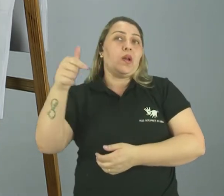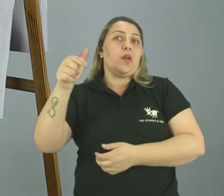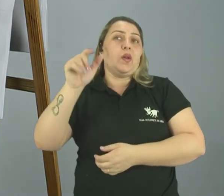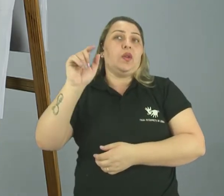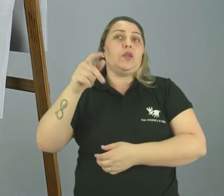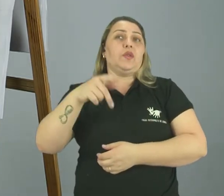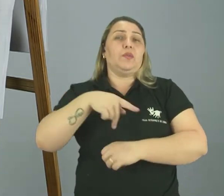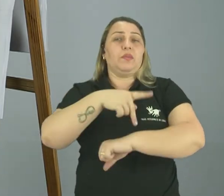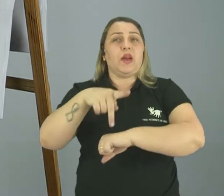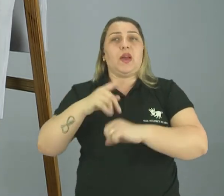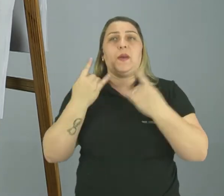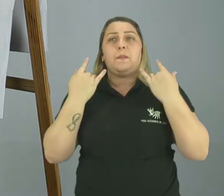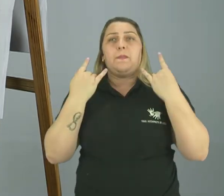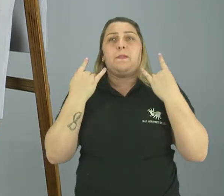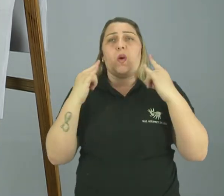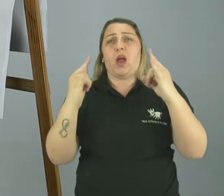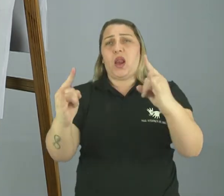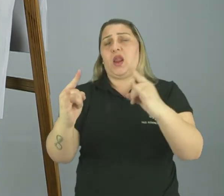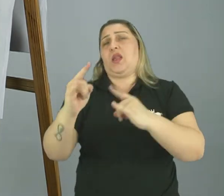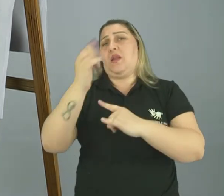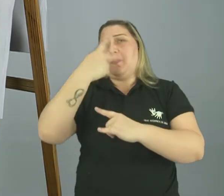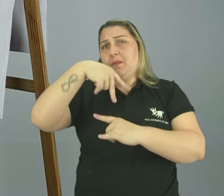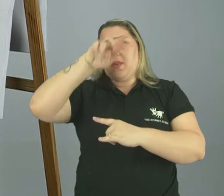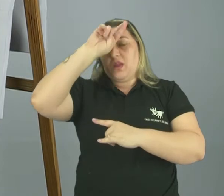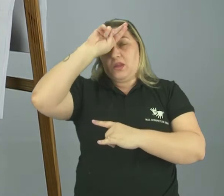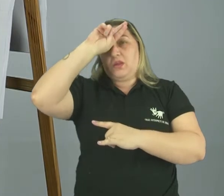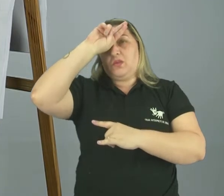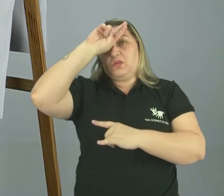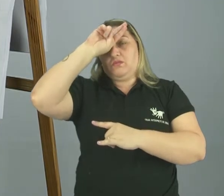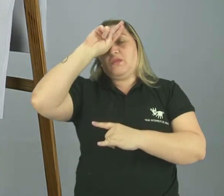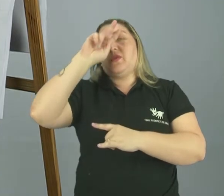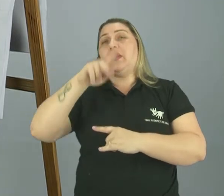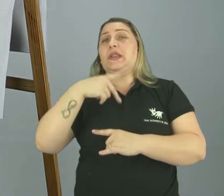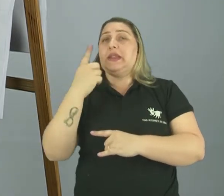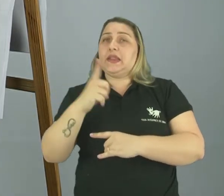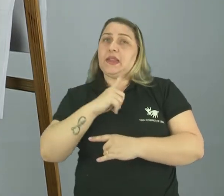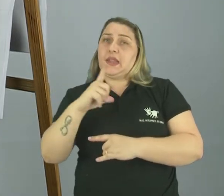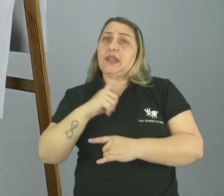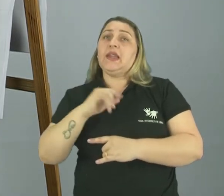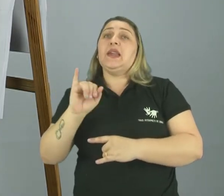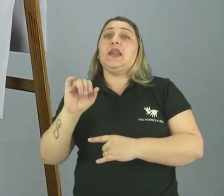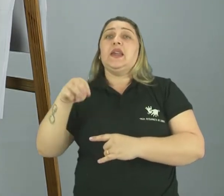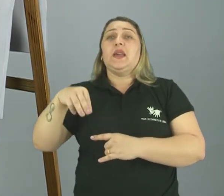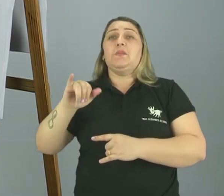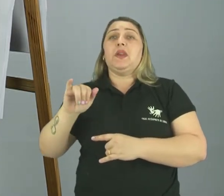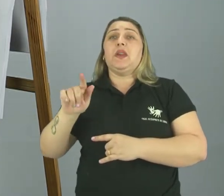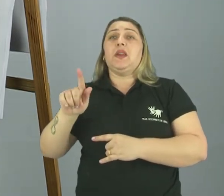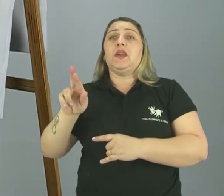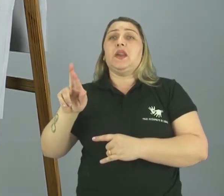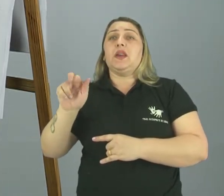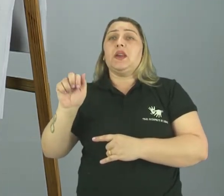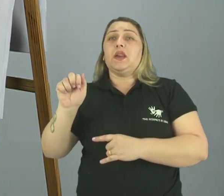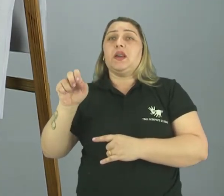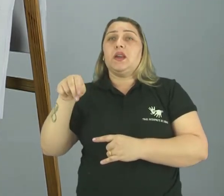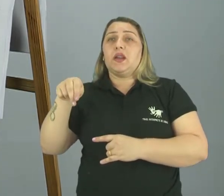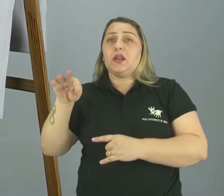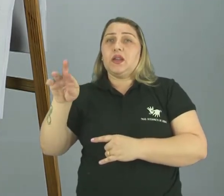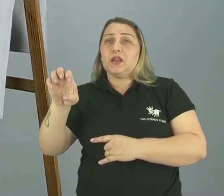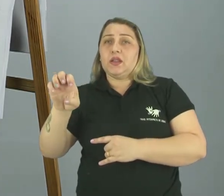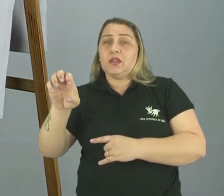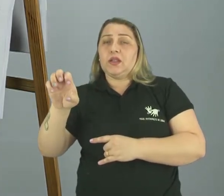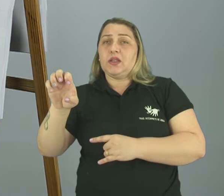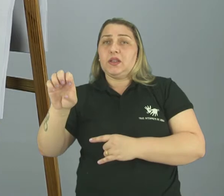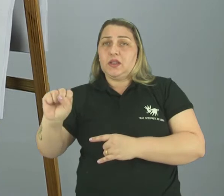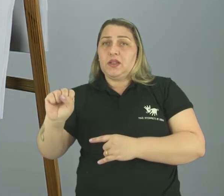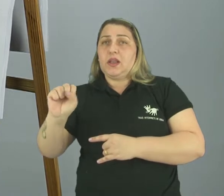país, Bolívia, Peru, então eu digo que houve, que eles são imigrantes. As pessoas, quando entram